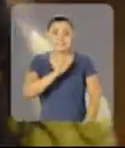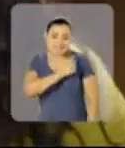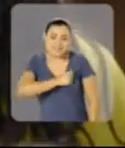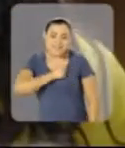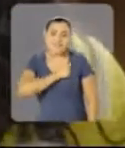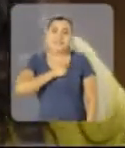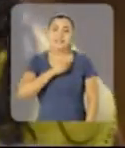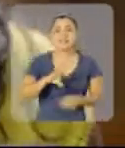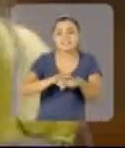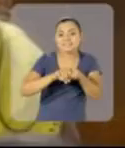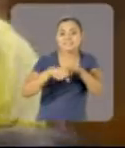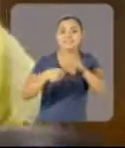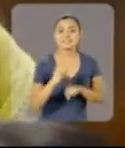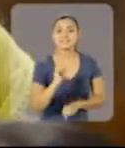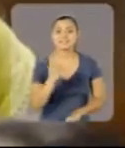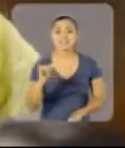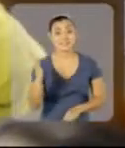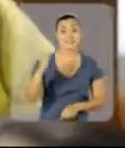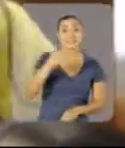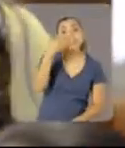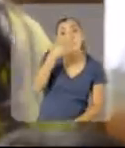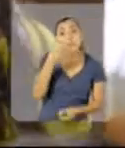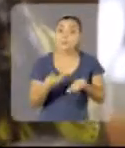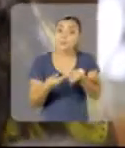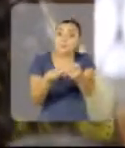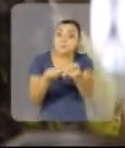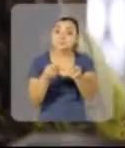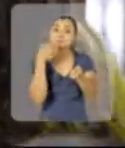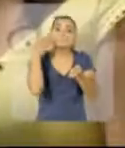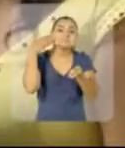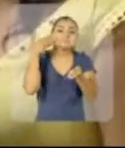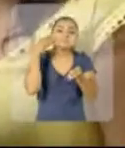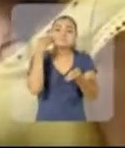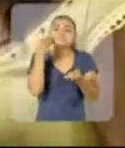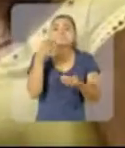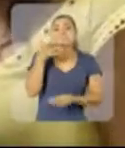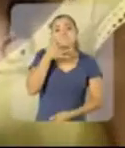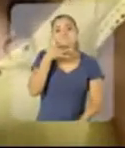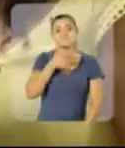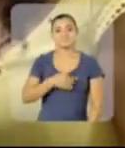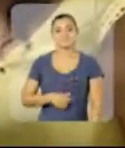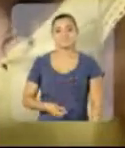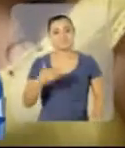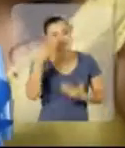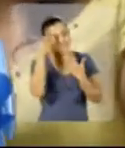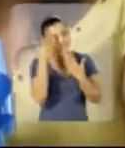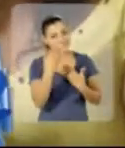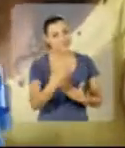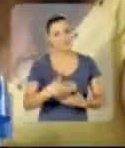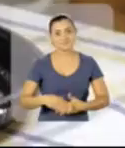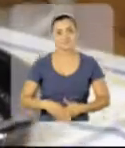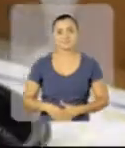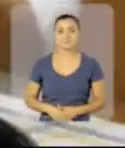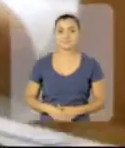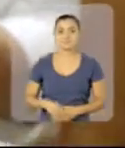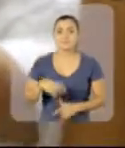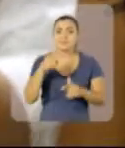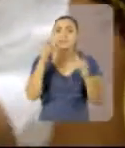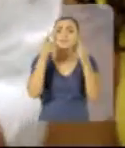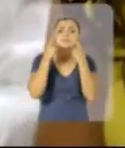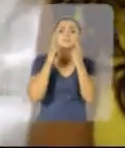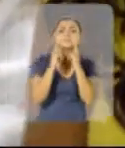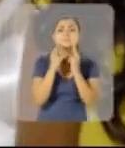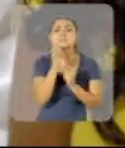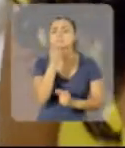E eu vi que você estava com saudade do açaí, então trouxe um bolo de açaí para você, viu? Muito obrigada. tristeza